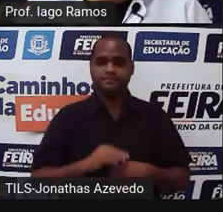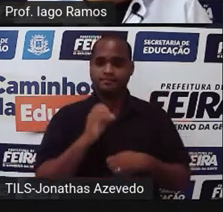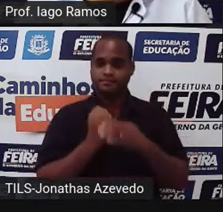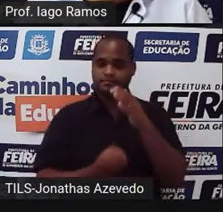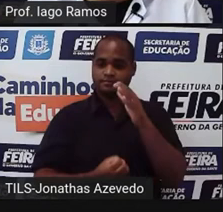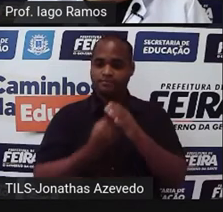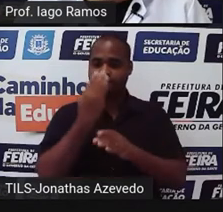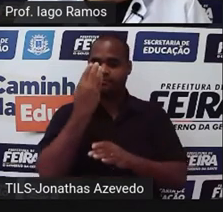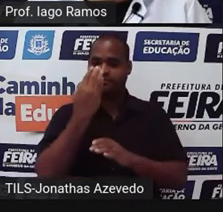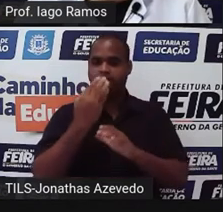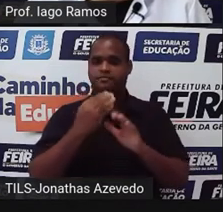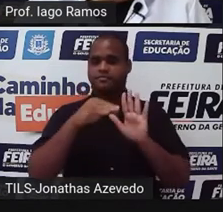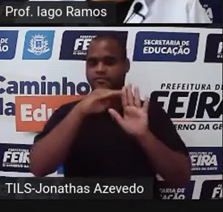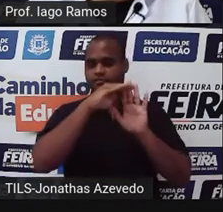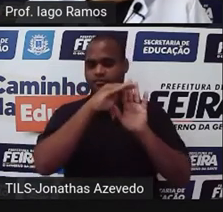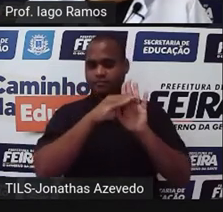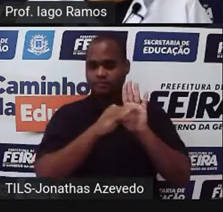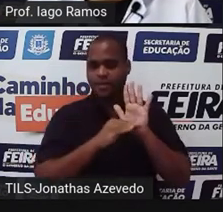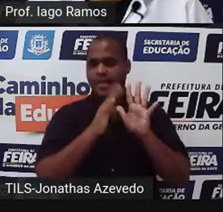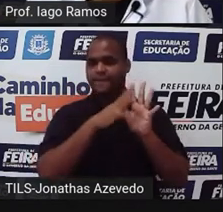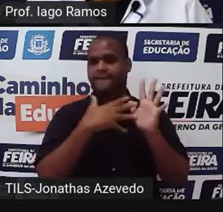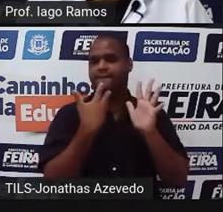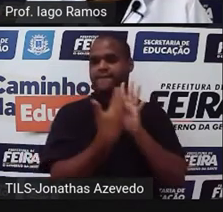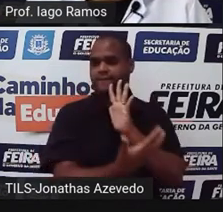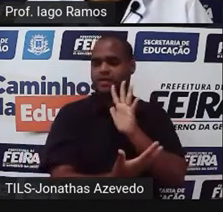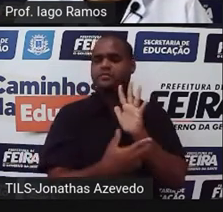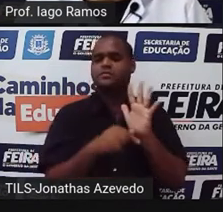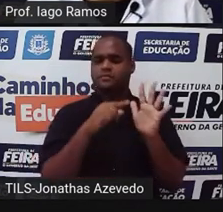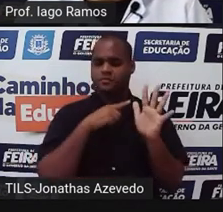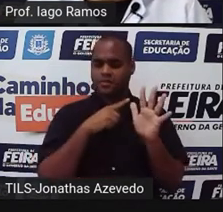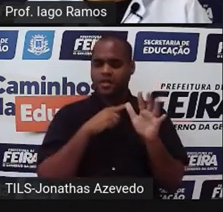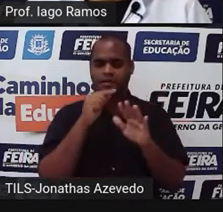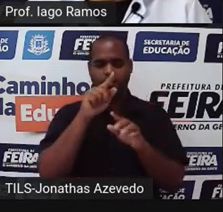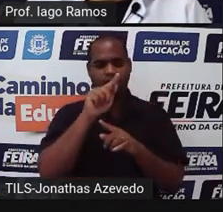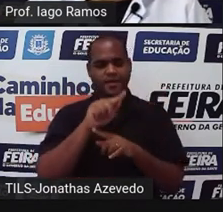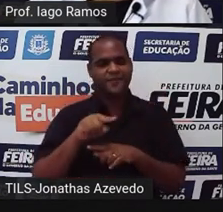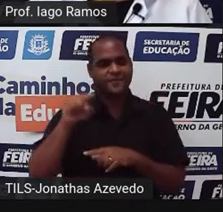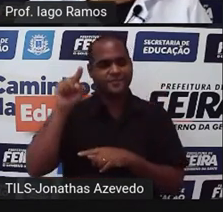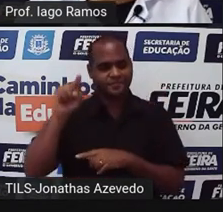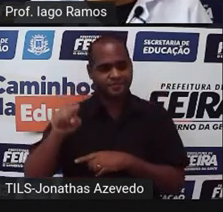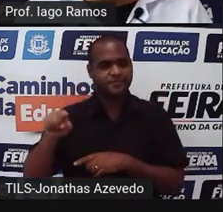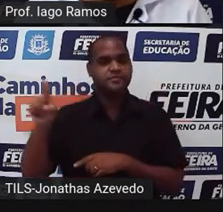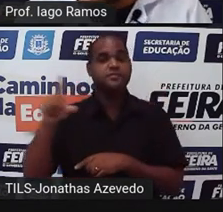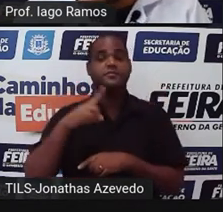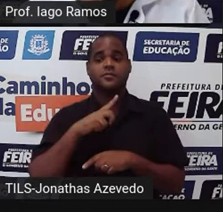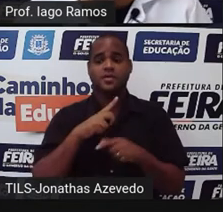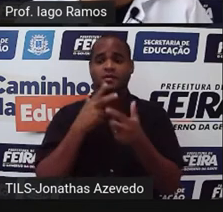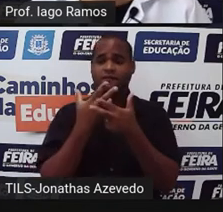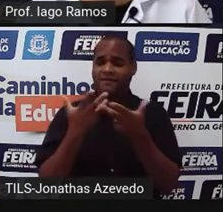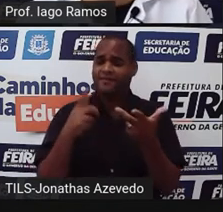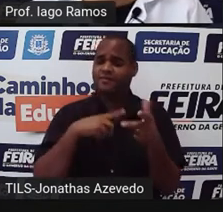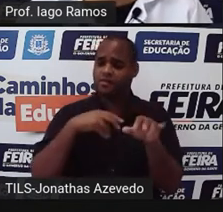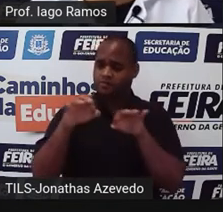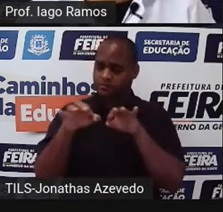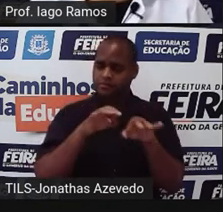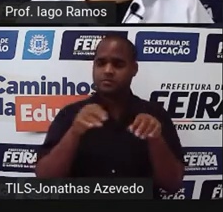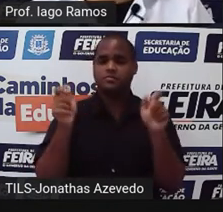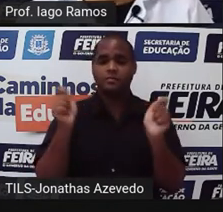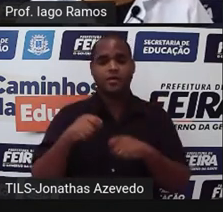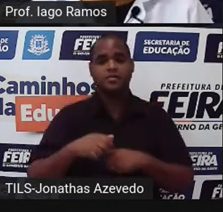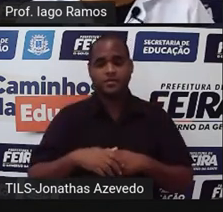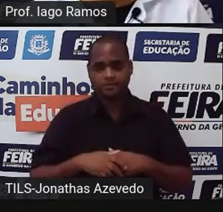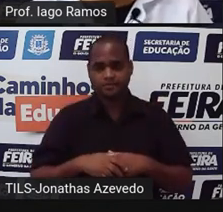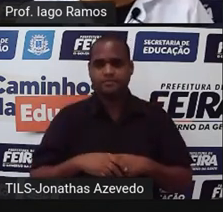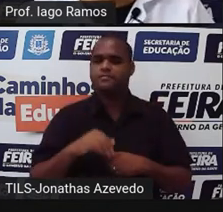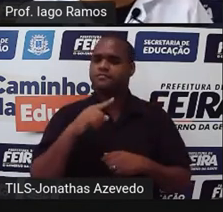Criar tabela e gráfico, por quê? A tabela e o gráfico são outras formas de organização. E essas